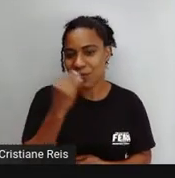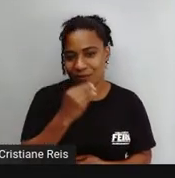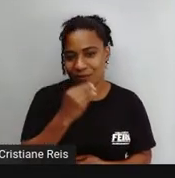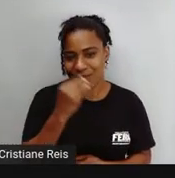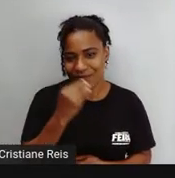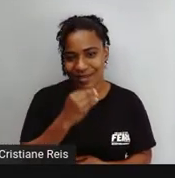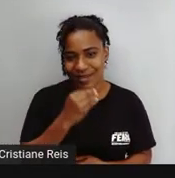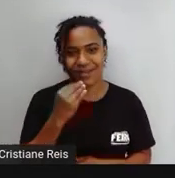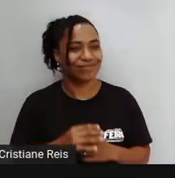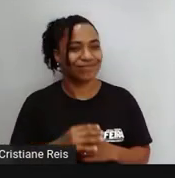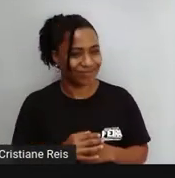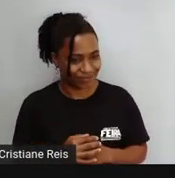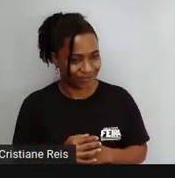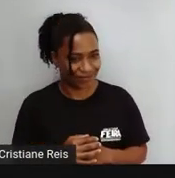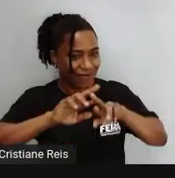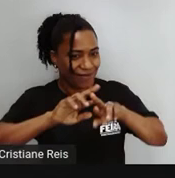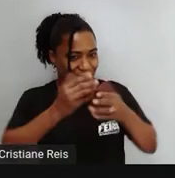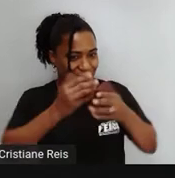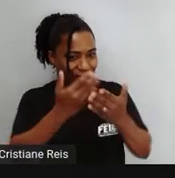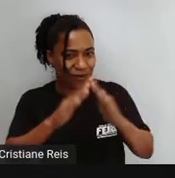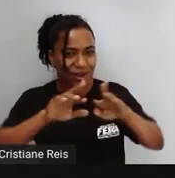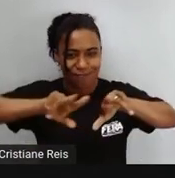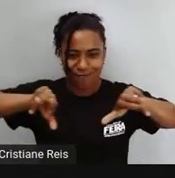de ensinar Em diferentes escolas